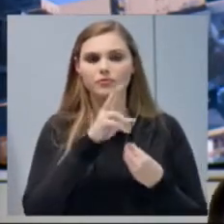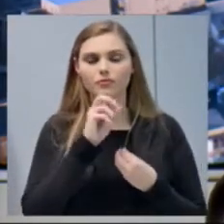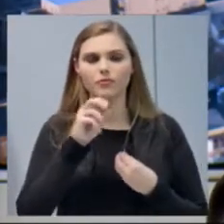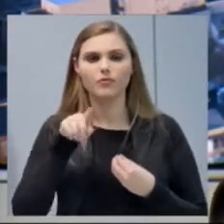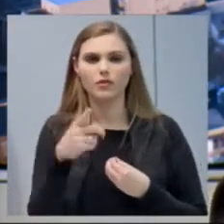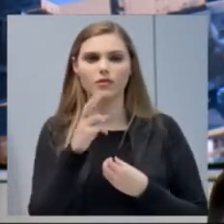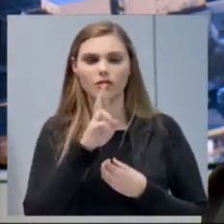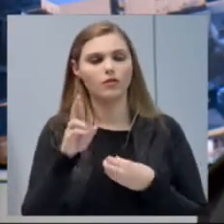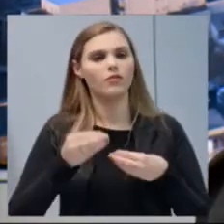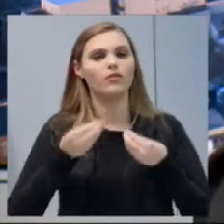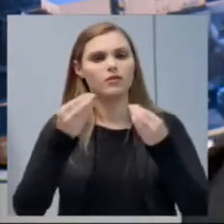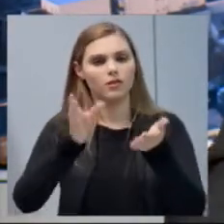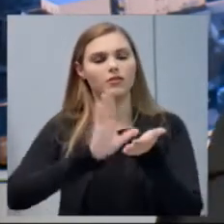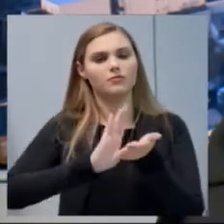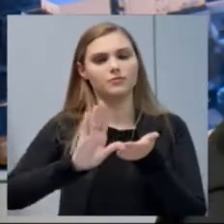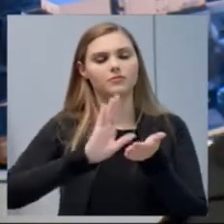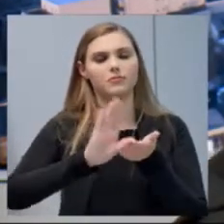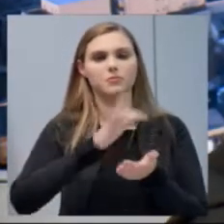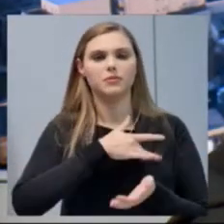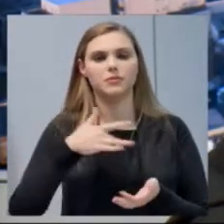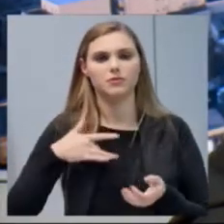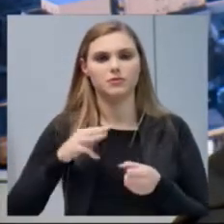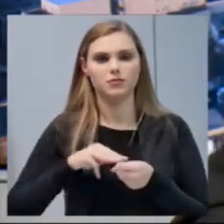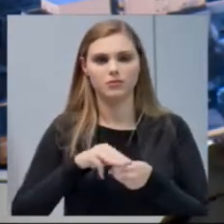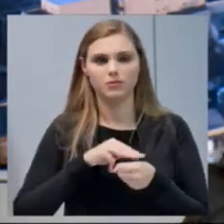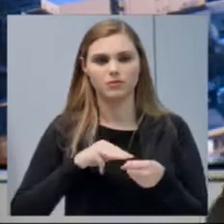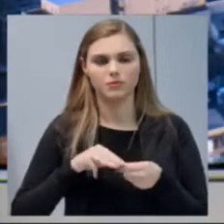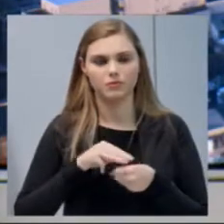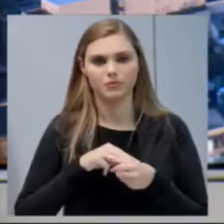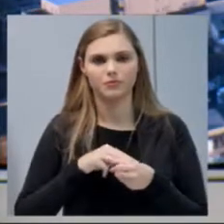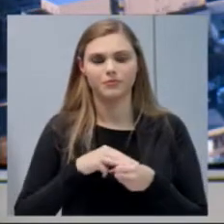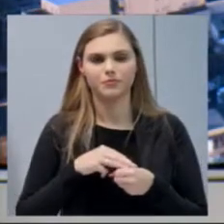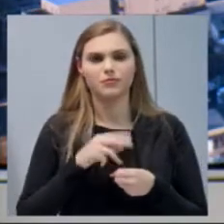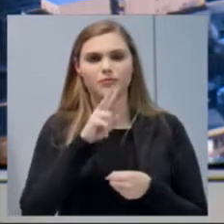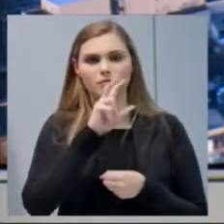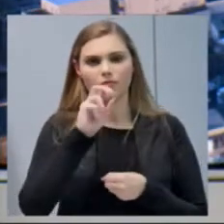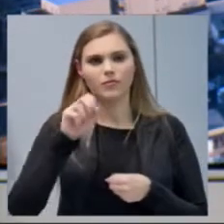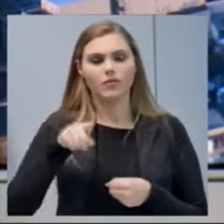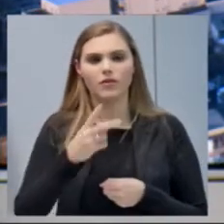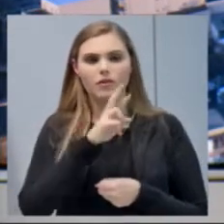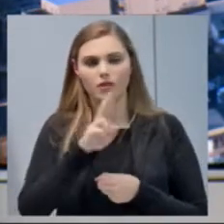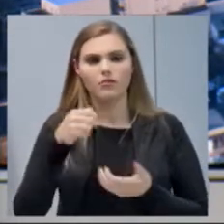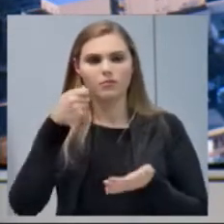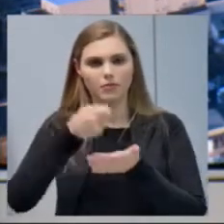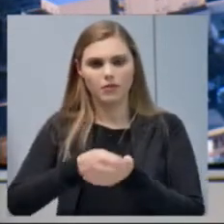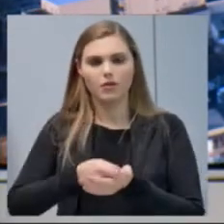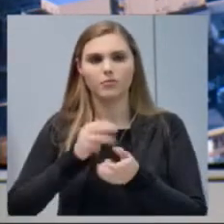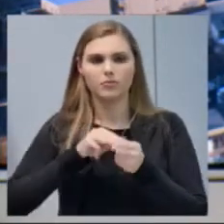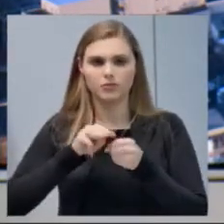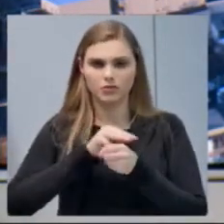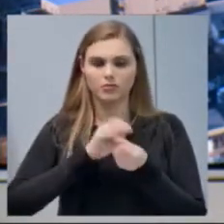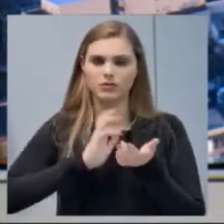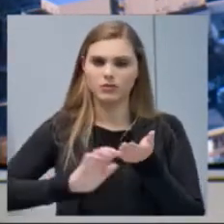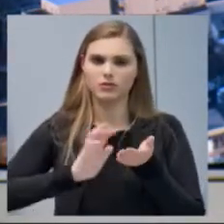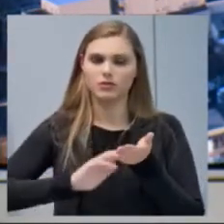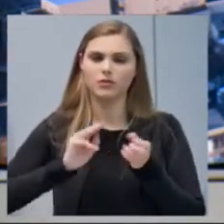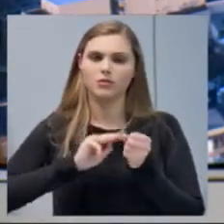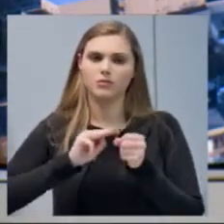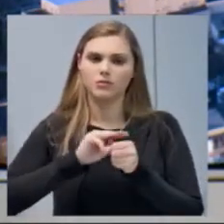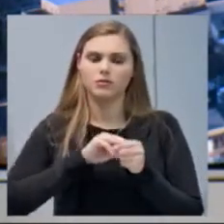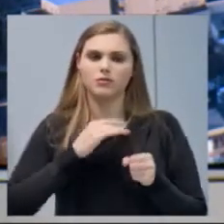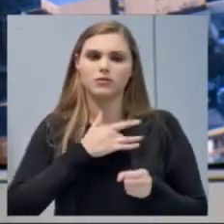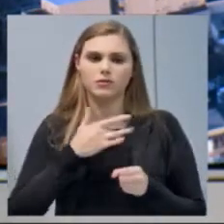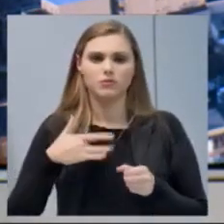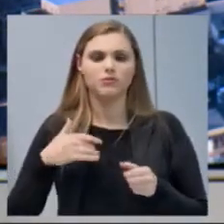município. 200 mil reais que virão para o município, para a Secretaria Municipal de Saúde, para a realização,